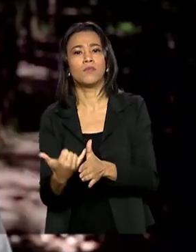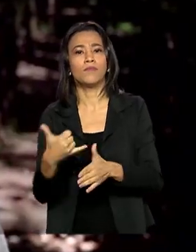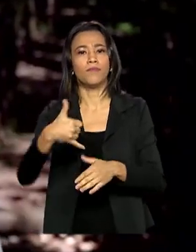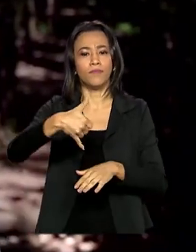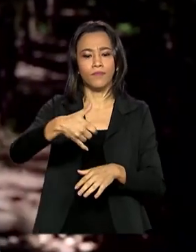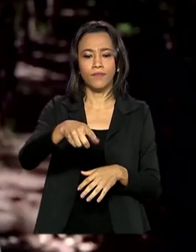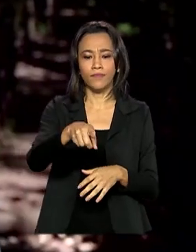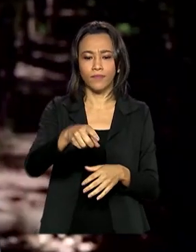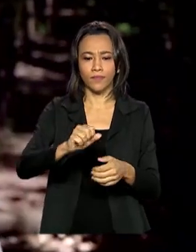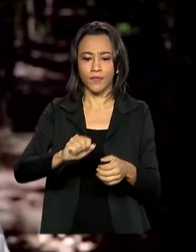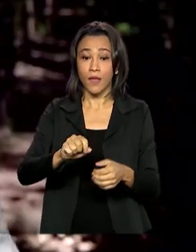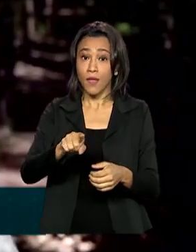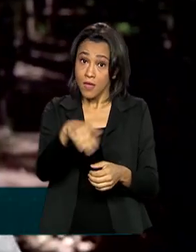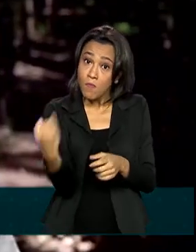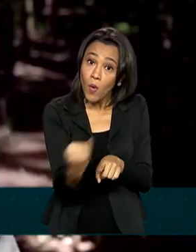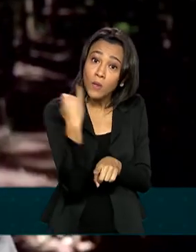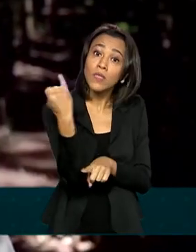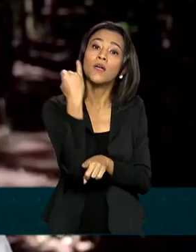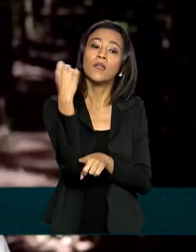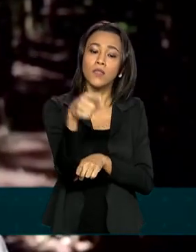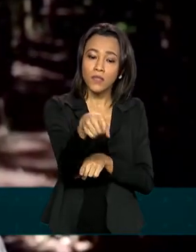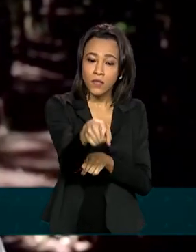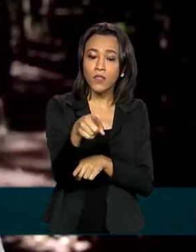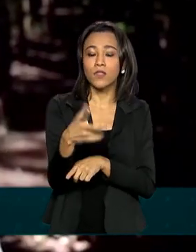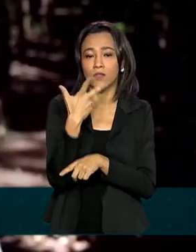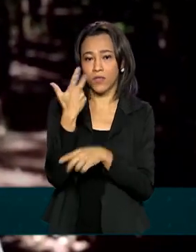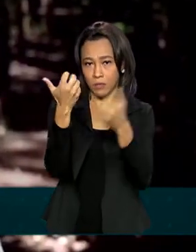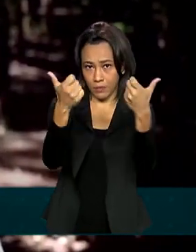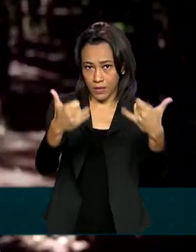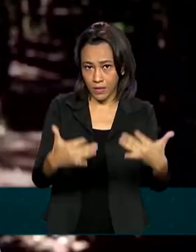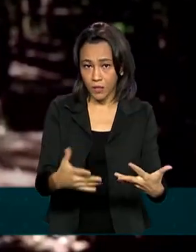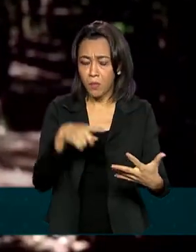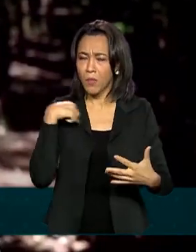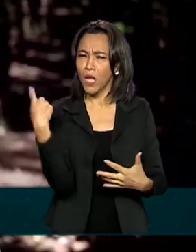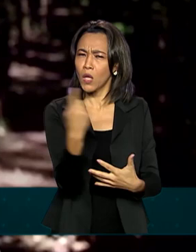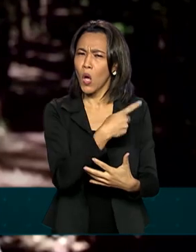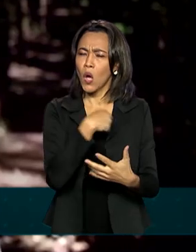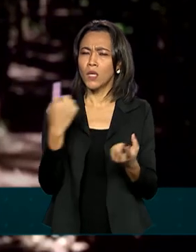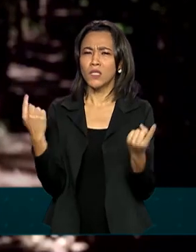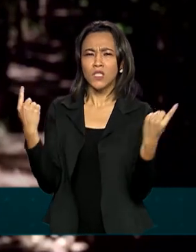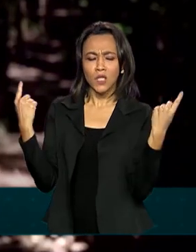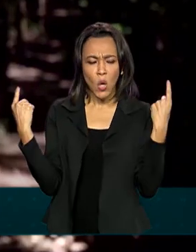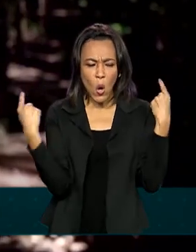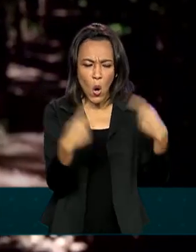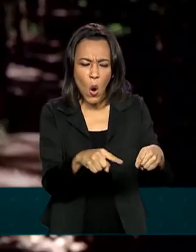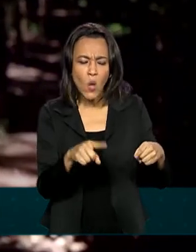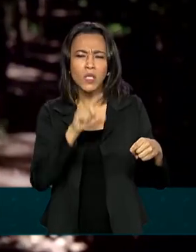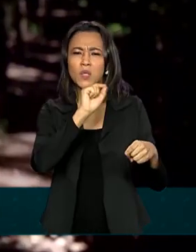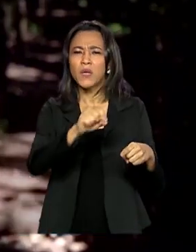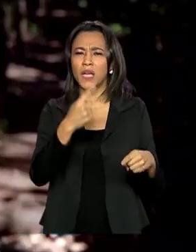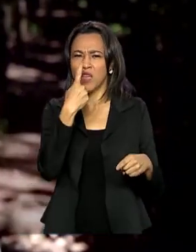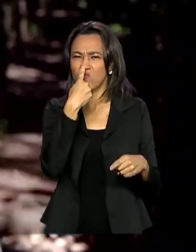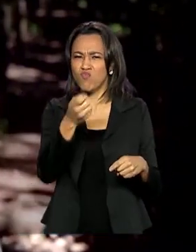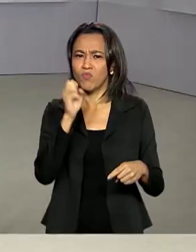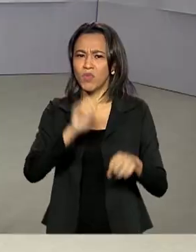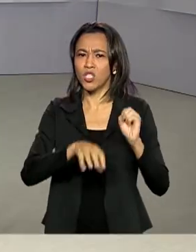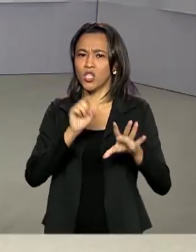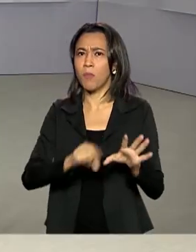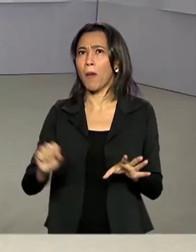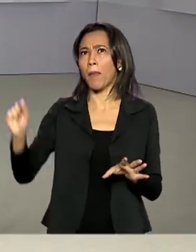Medida extremamente importante dentro do programa Lixão Zero para nós combatermos essa pandemia dos lixões no Brasil.